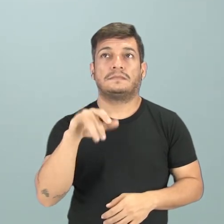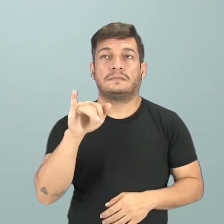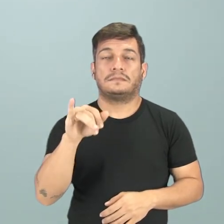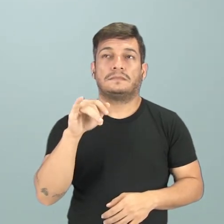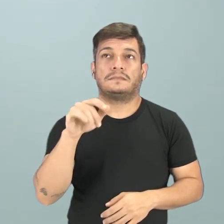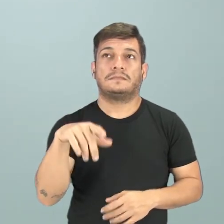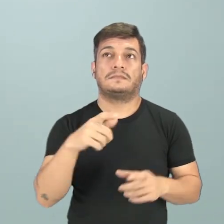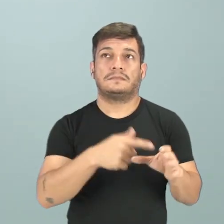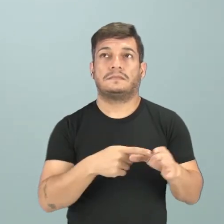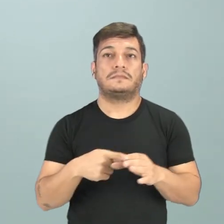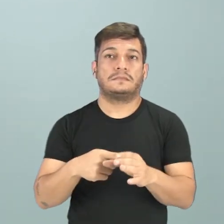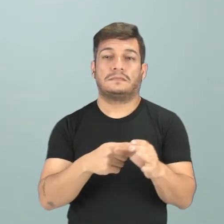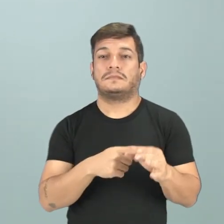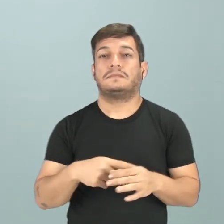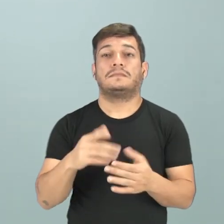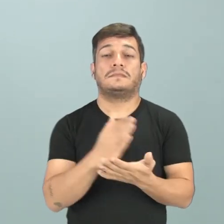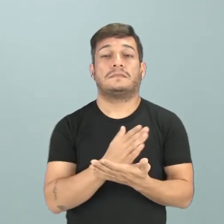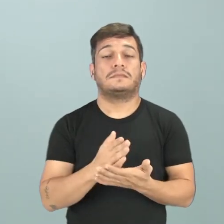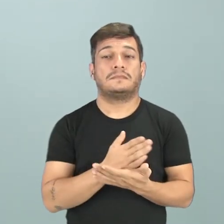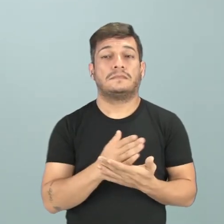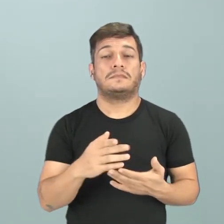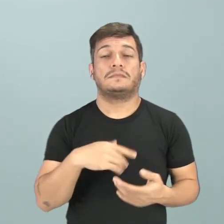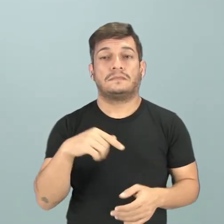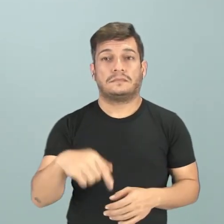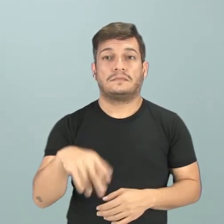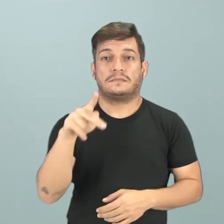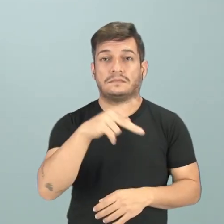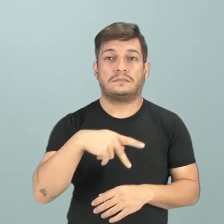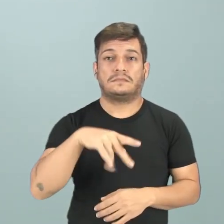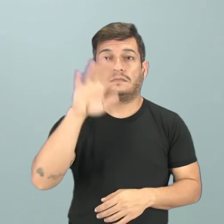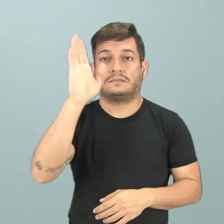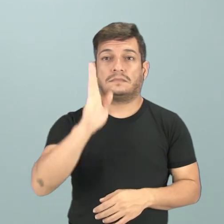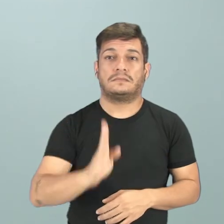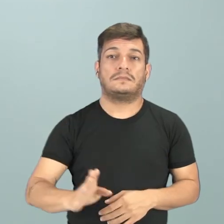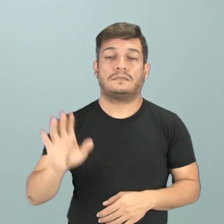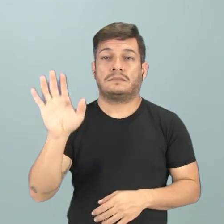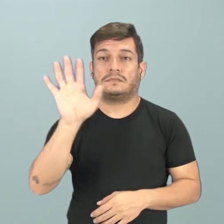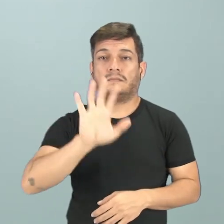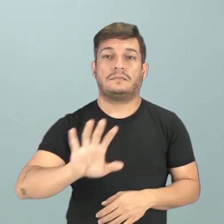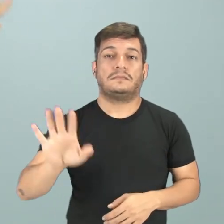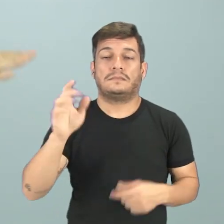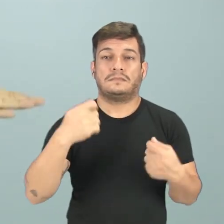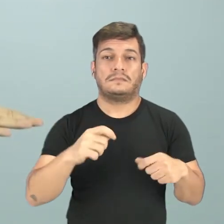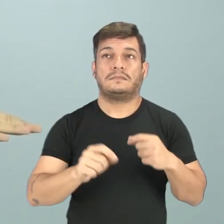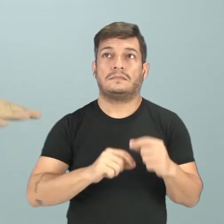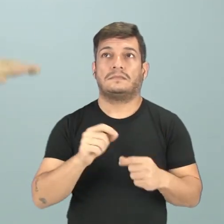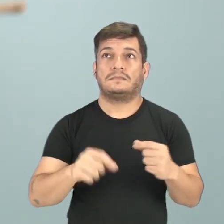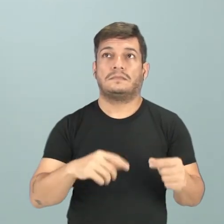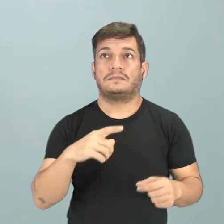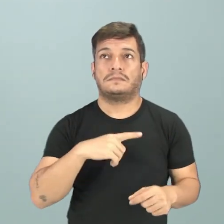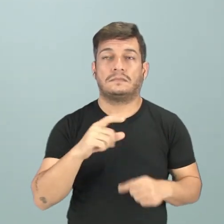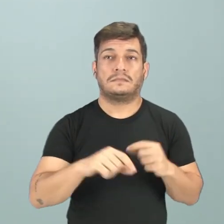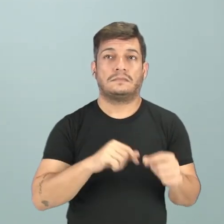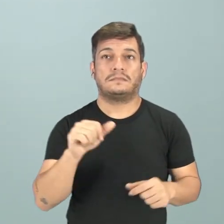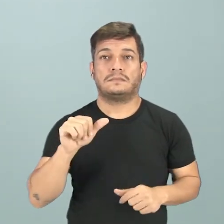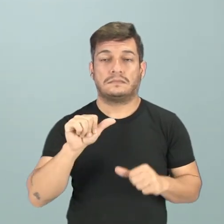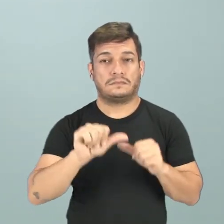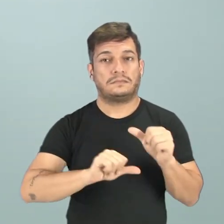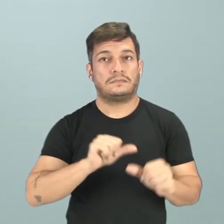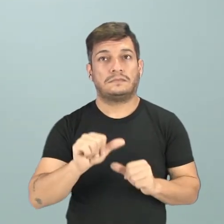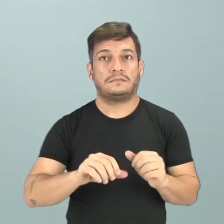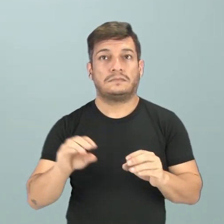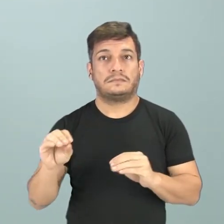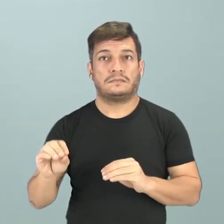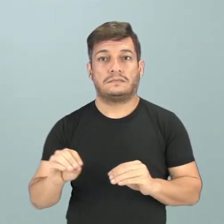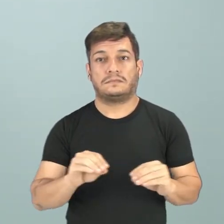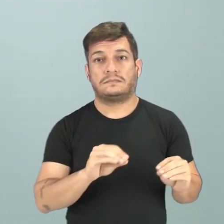cidades, em alguns casos, aqui no nosso país, elas precisaram ter sido removidas,